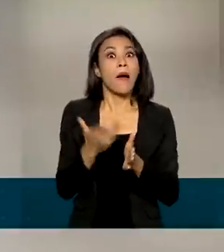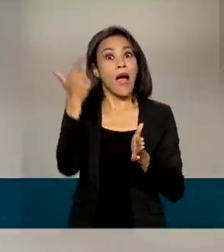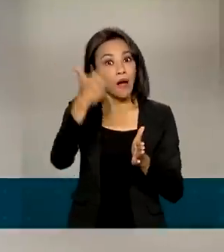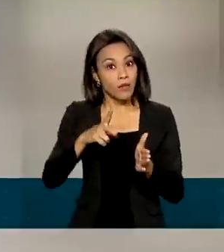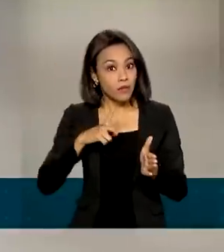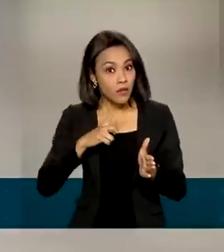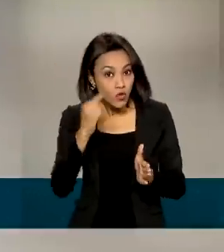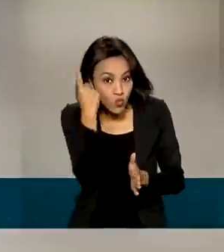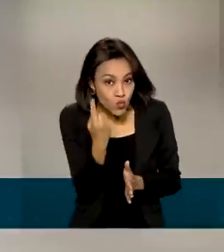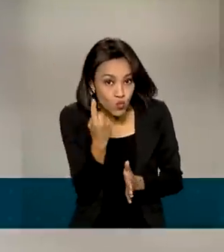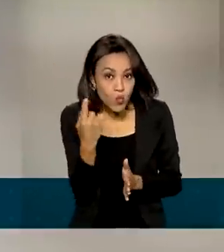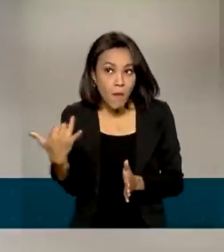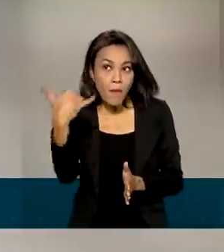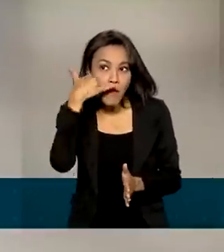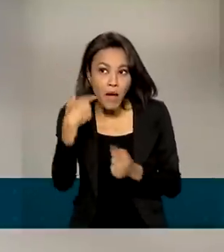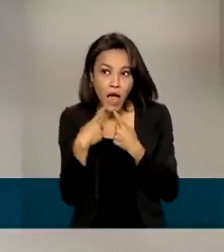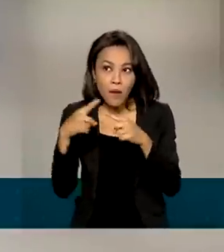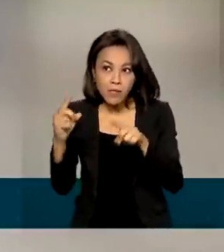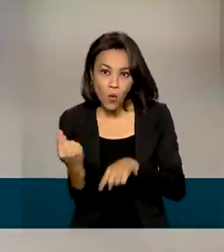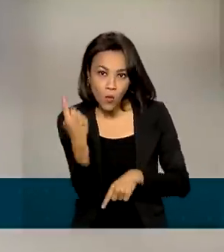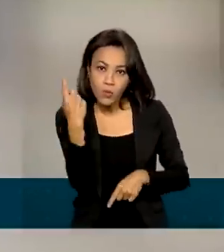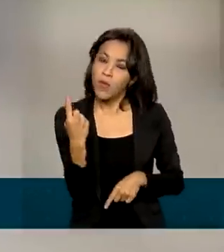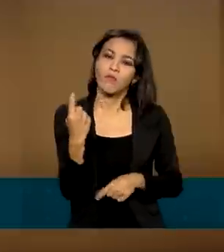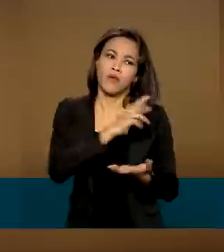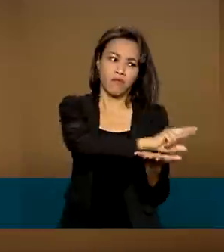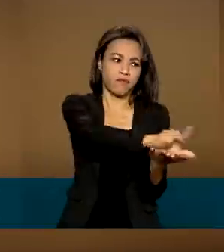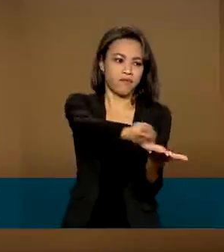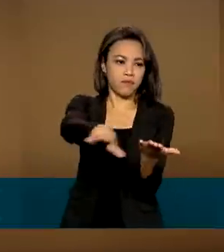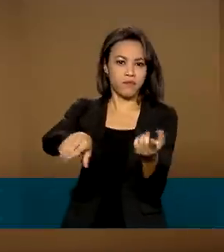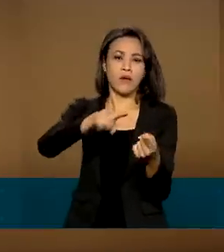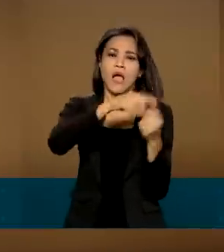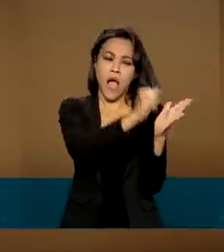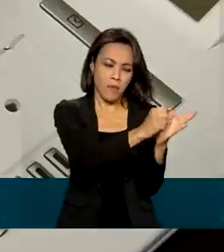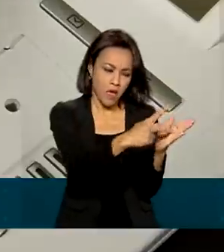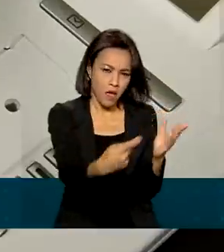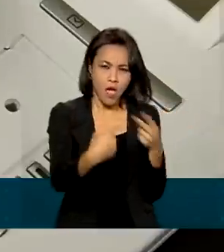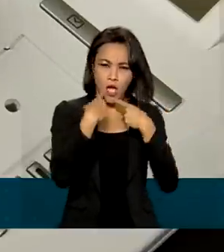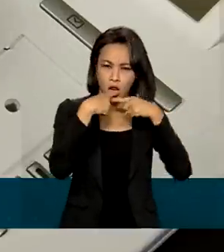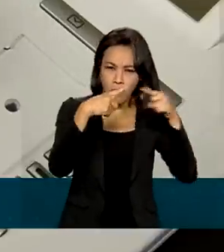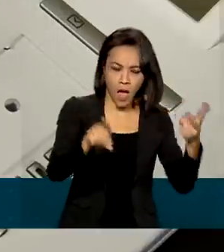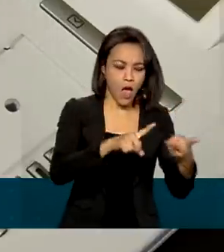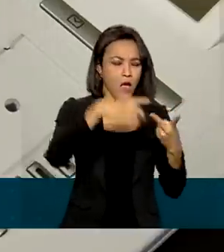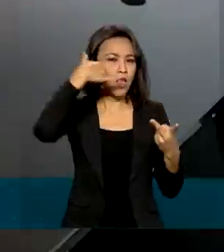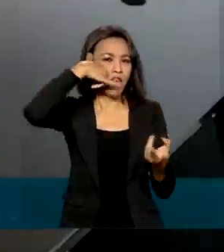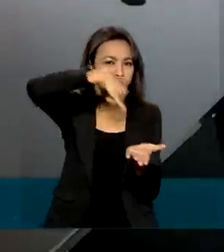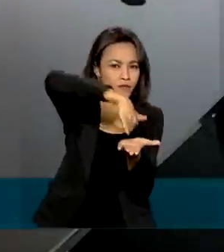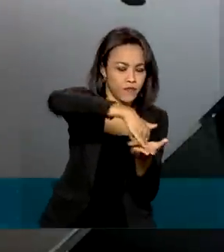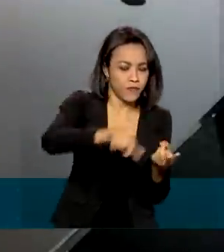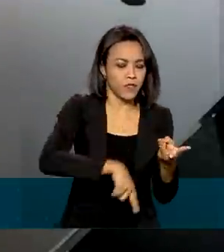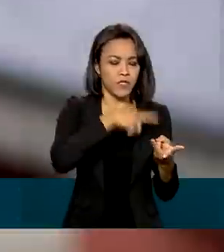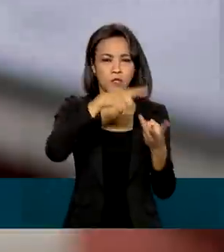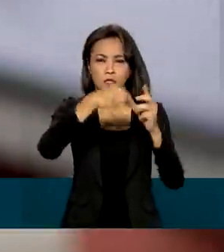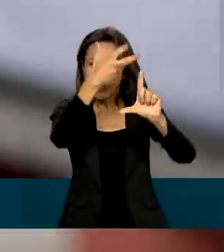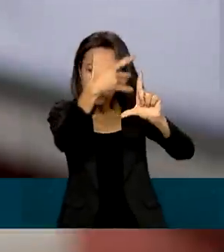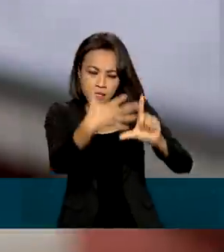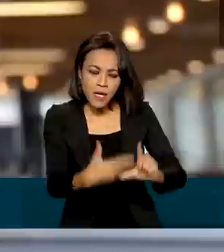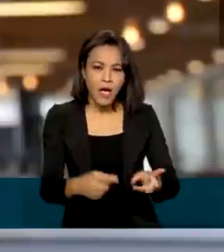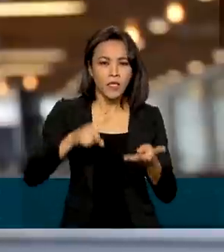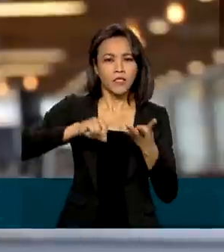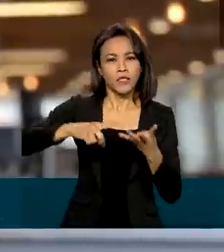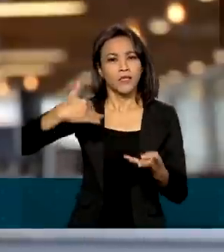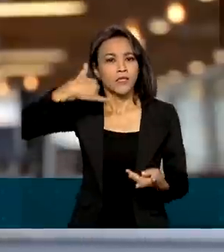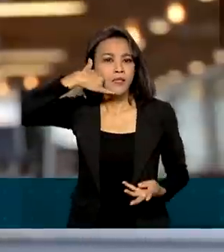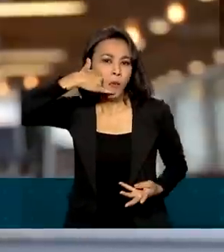Agora, as queixas podem ser registradas via aplicativos, telefone fixo, site, celular